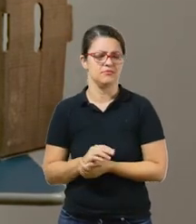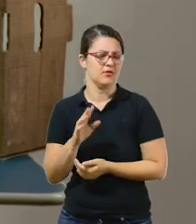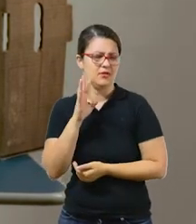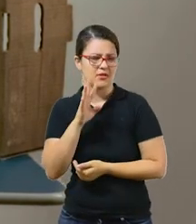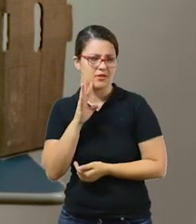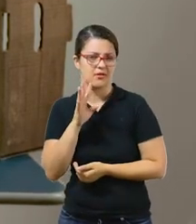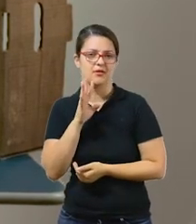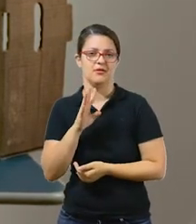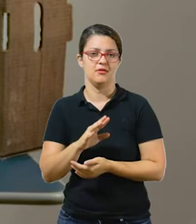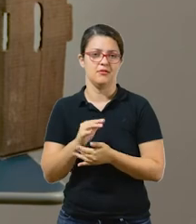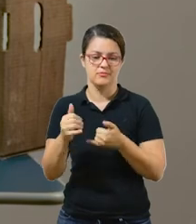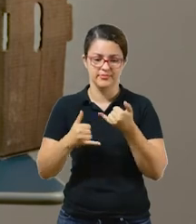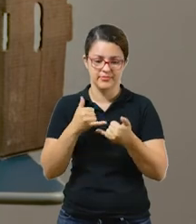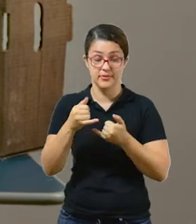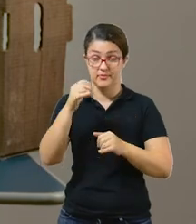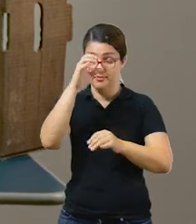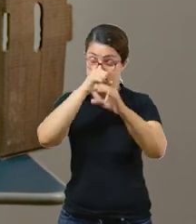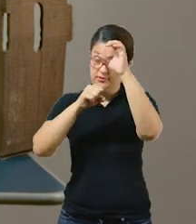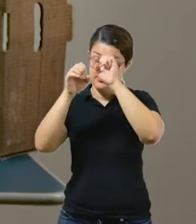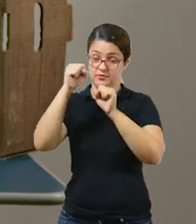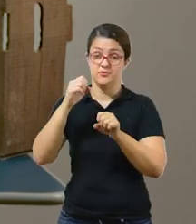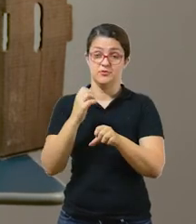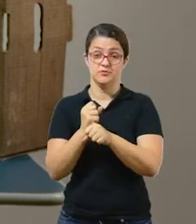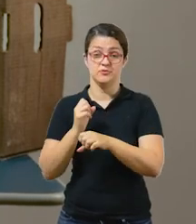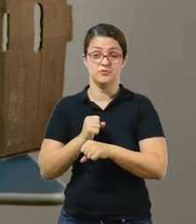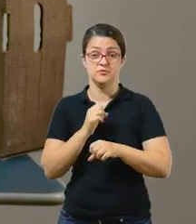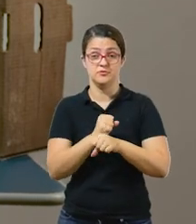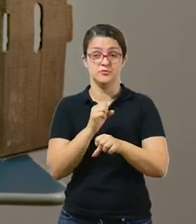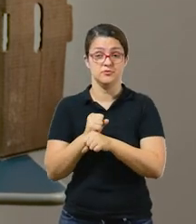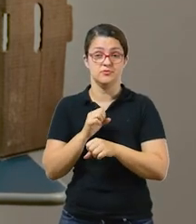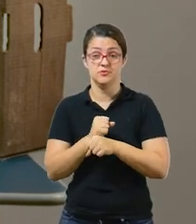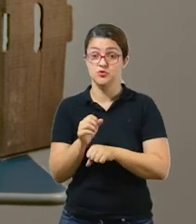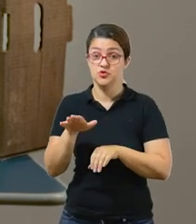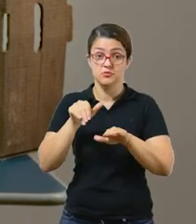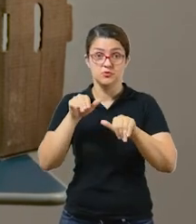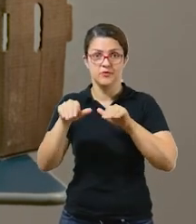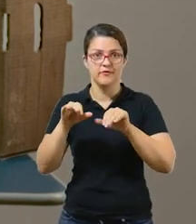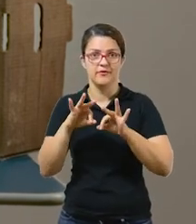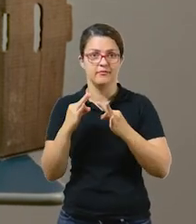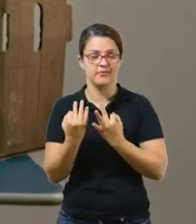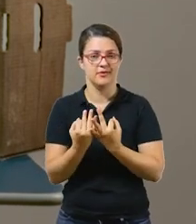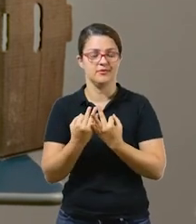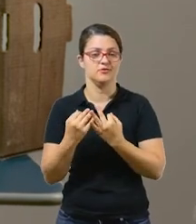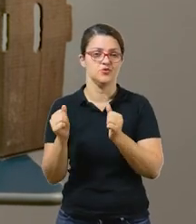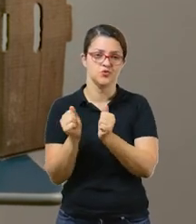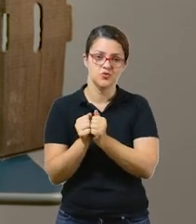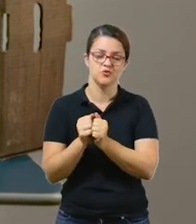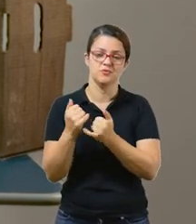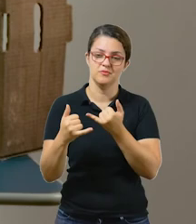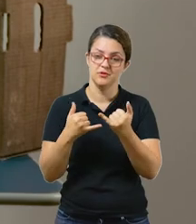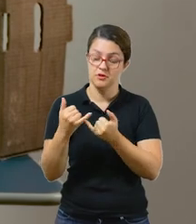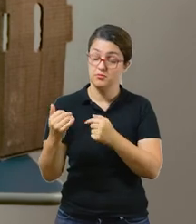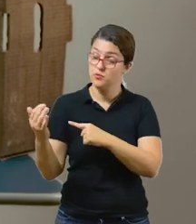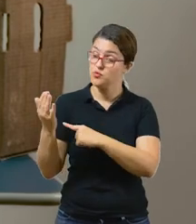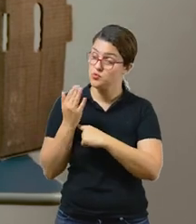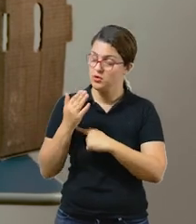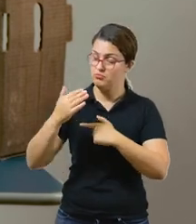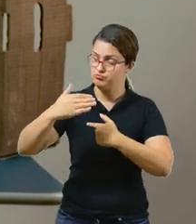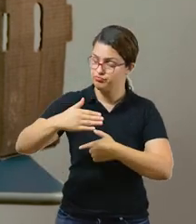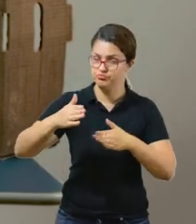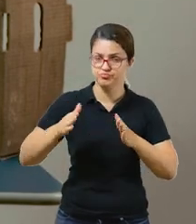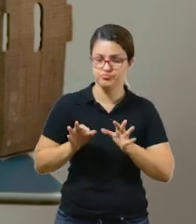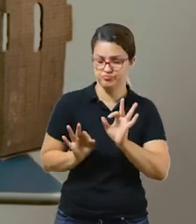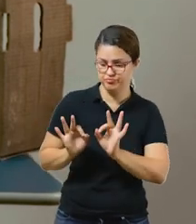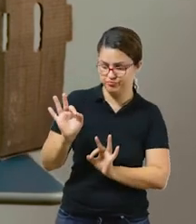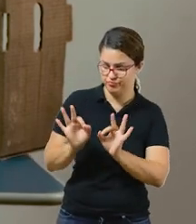divertida de você estar aprendendo a adição, tá? Chama toda a família, pede pra ajudar a fazer,